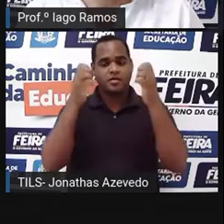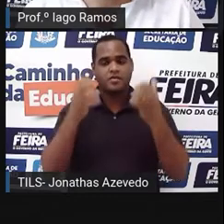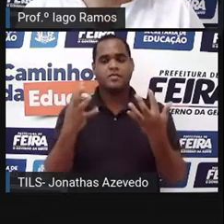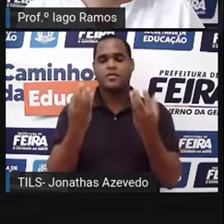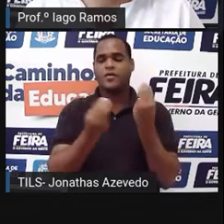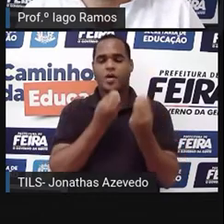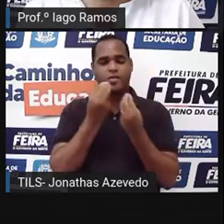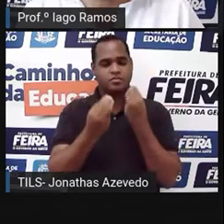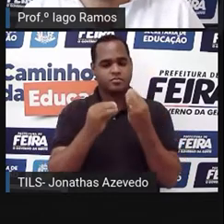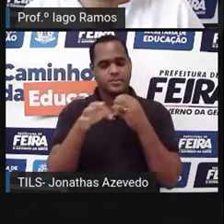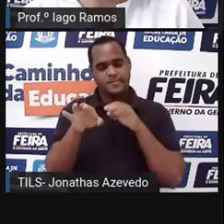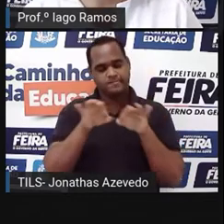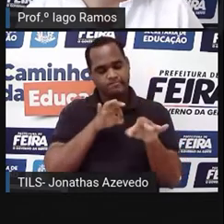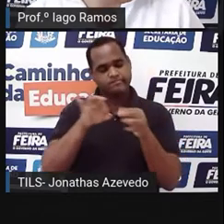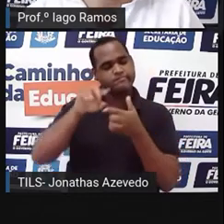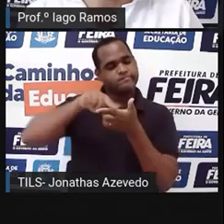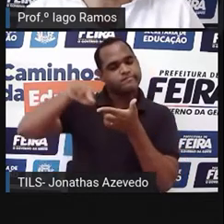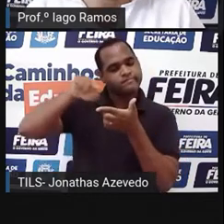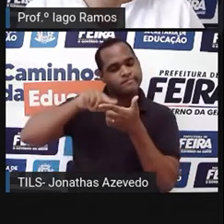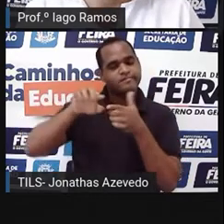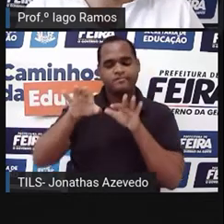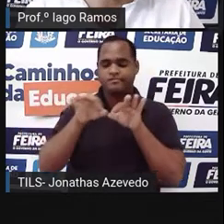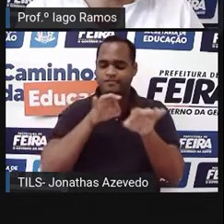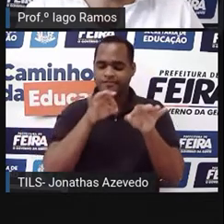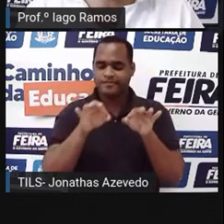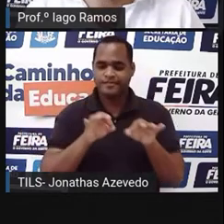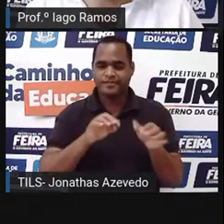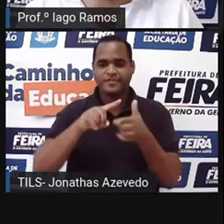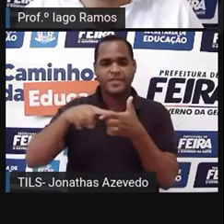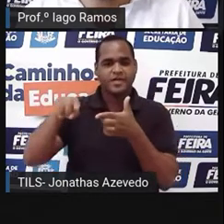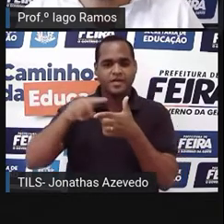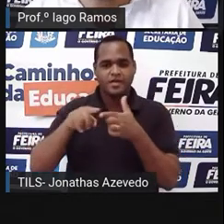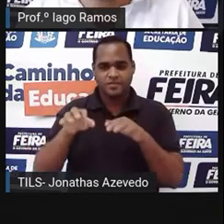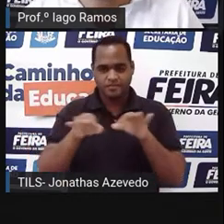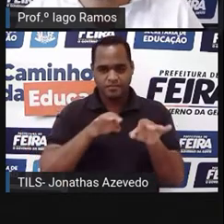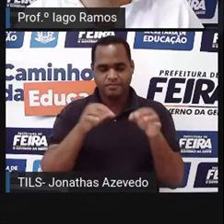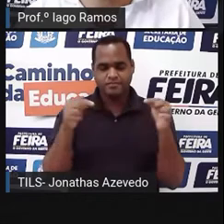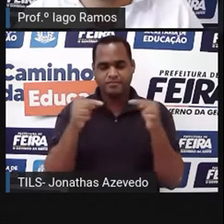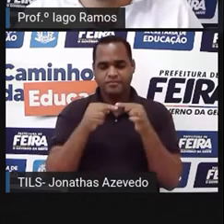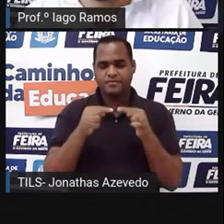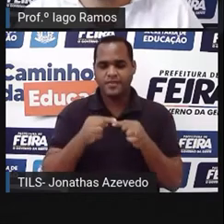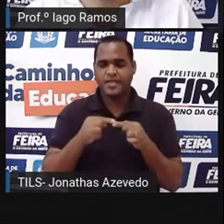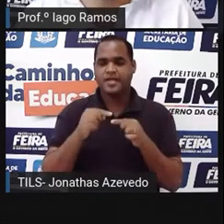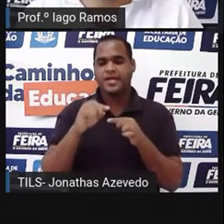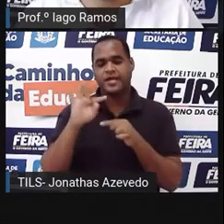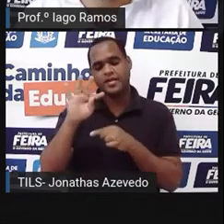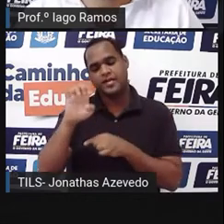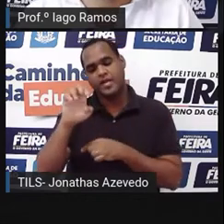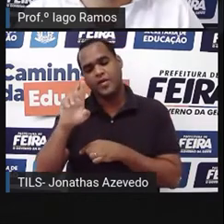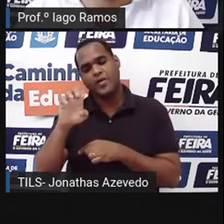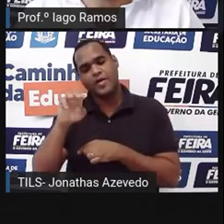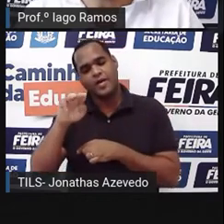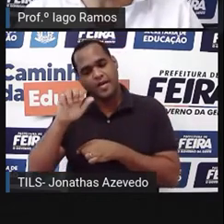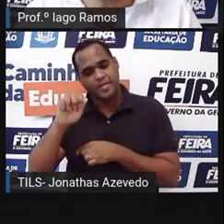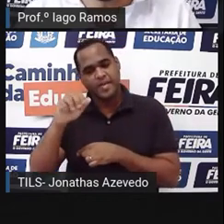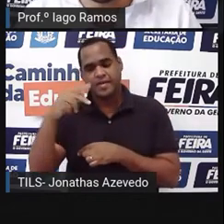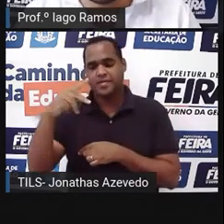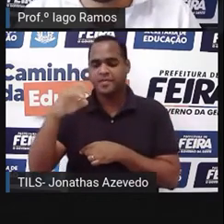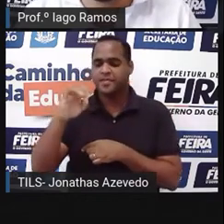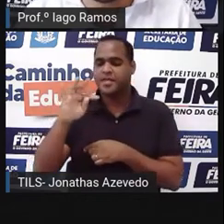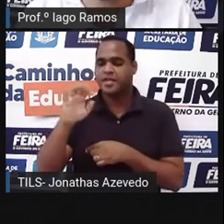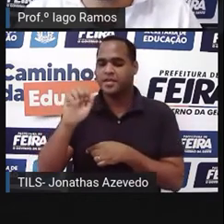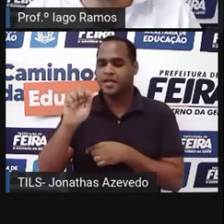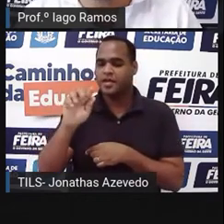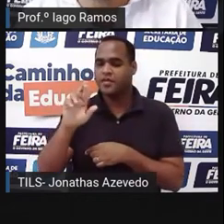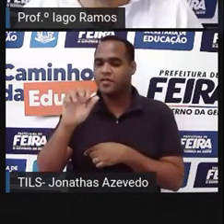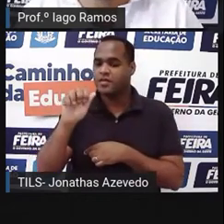a parte de resolver problemas, tá bom? Que envolve a aplicação do Teorema de Pitágoras. E o Teorema